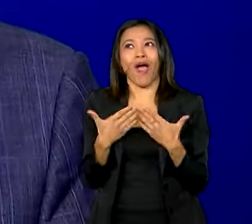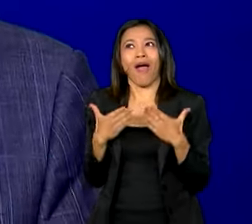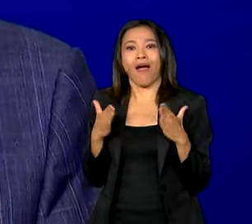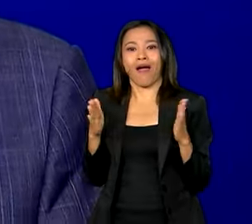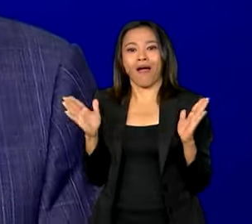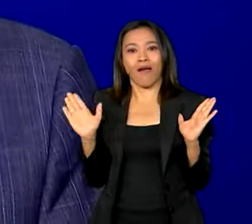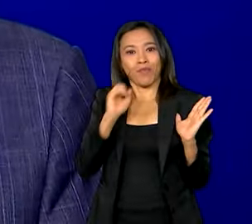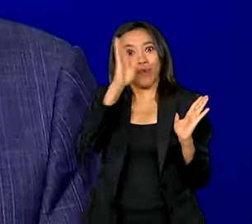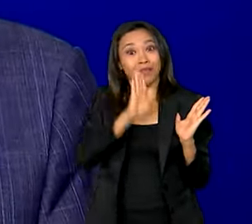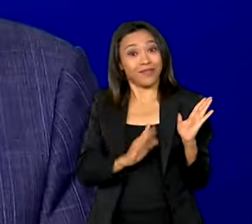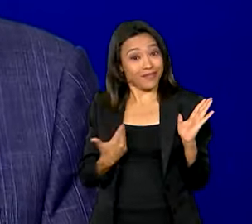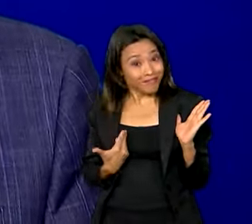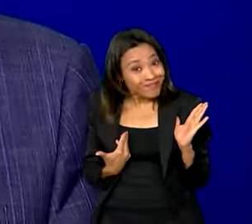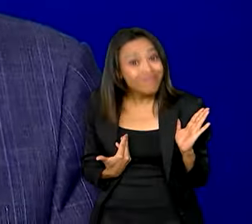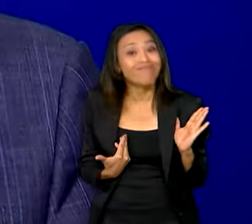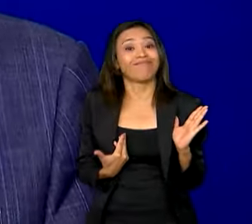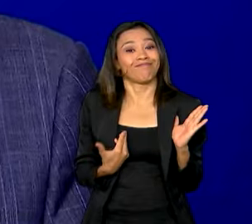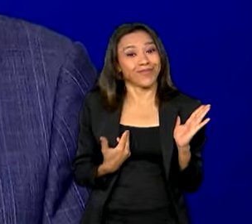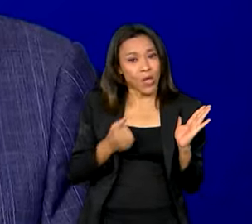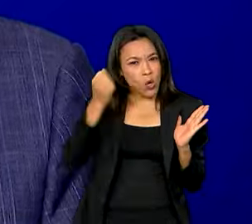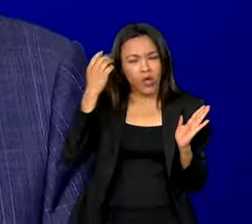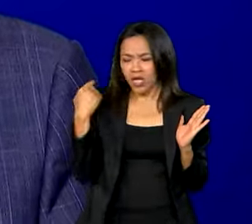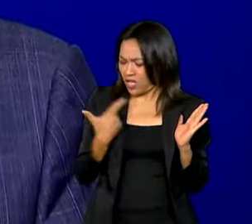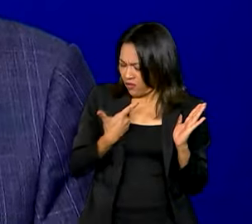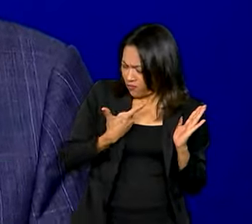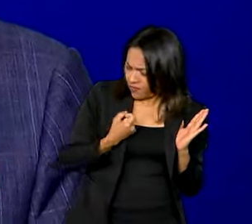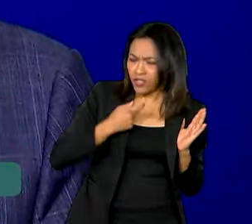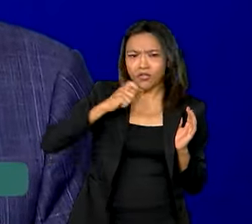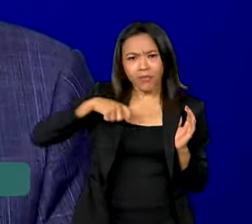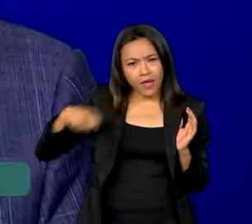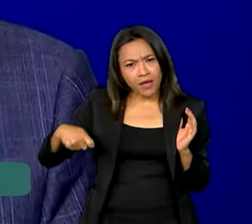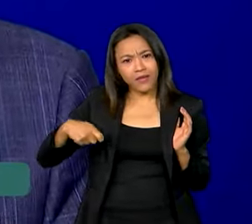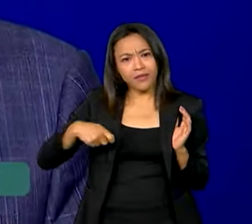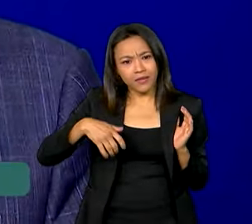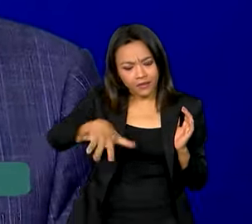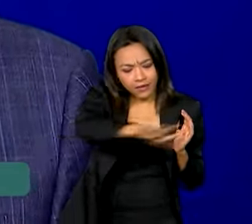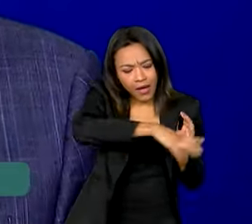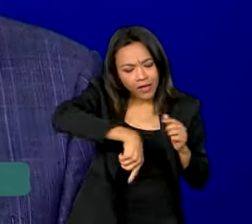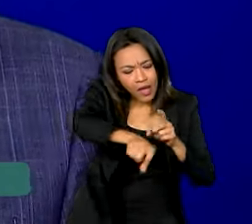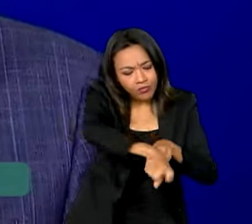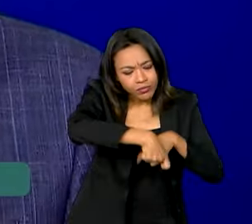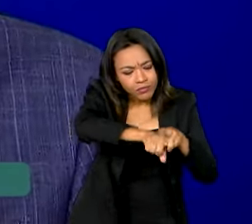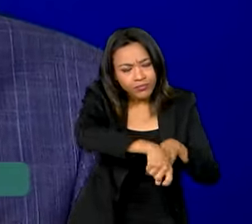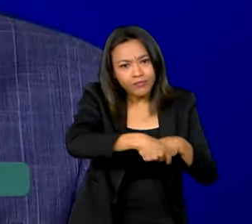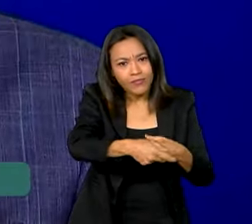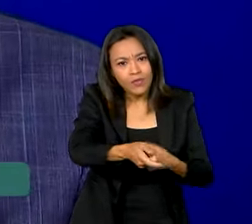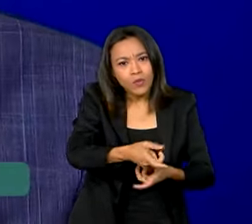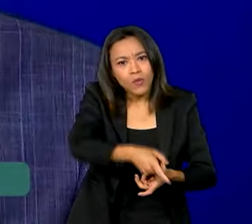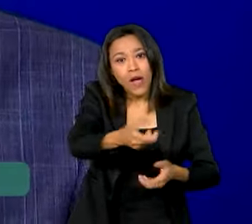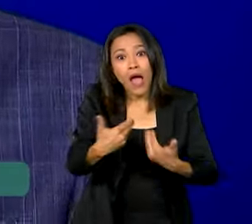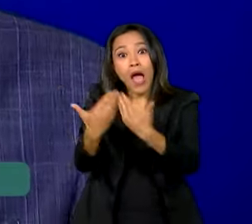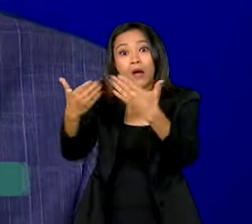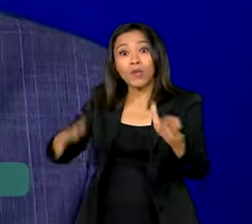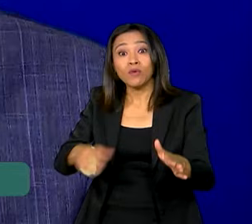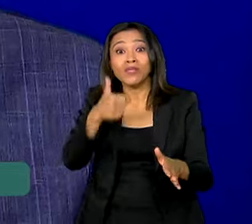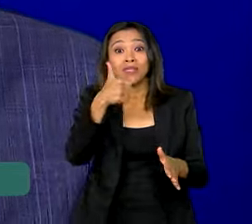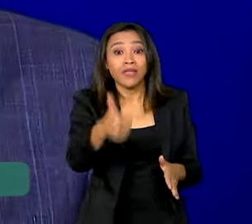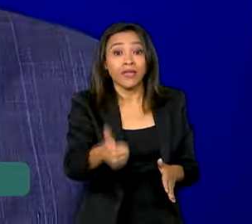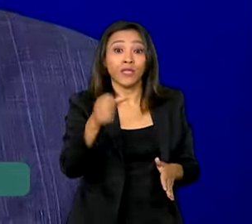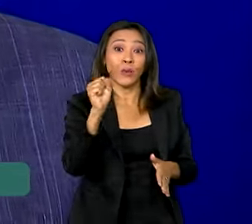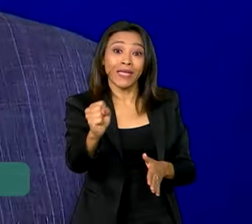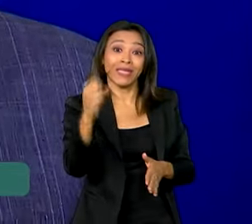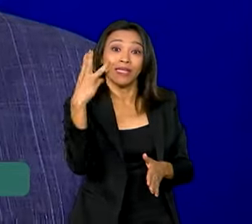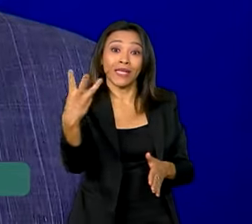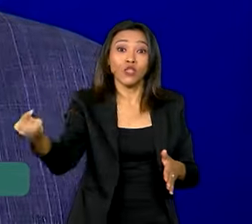ao Brasil. O Brasil, em 20 meses, só para os produtos da agropecuária, abriu 183 novos mercados